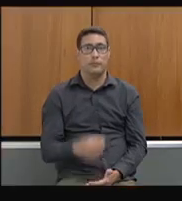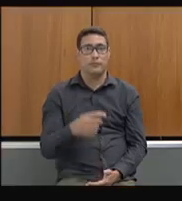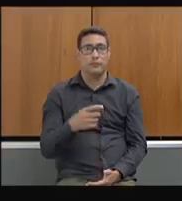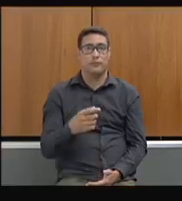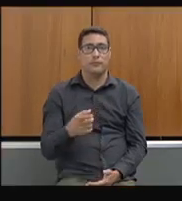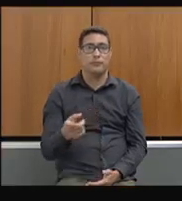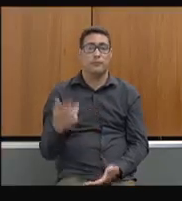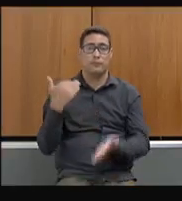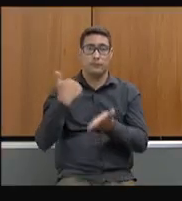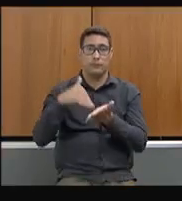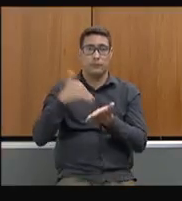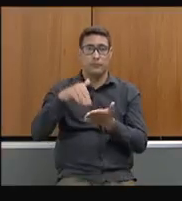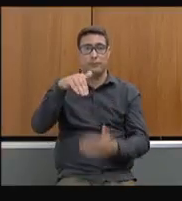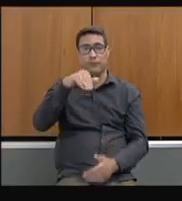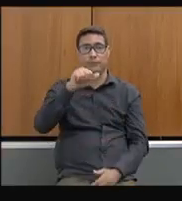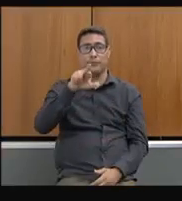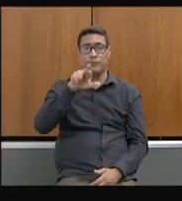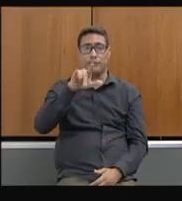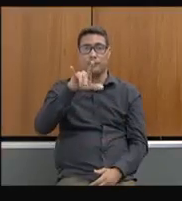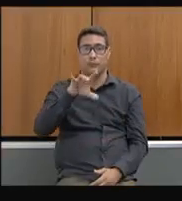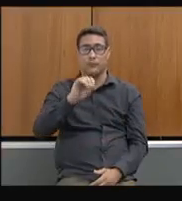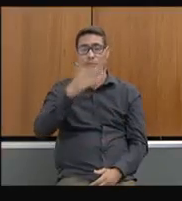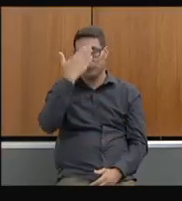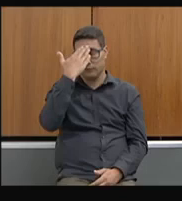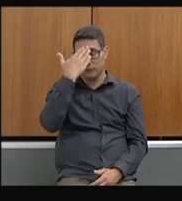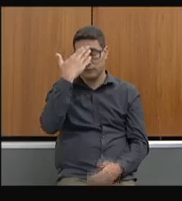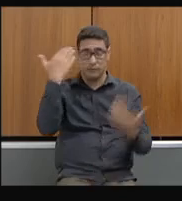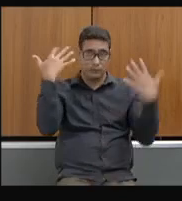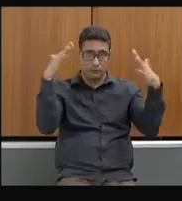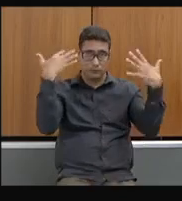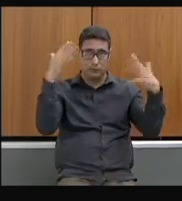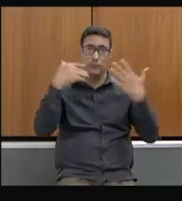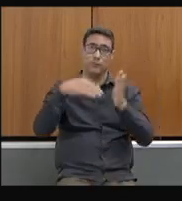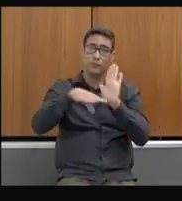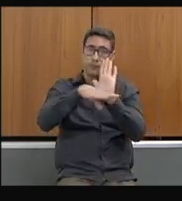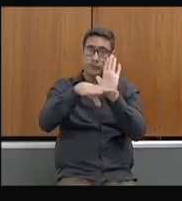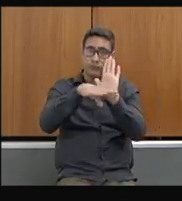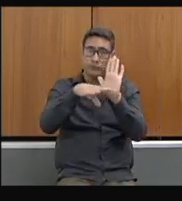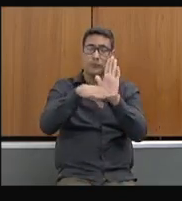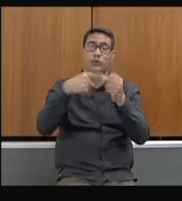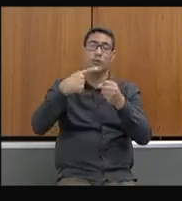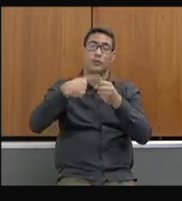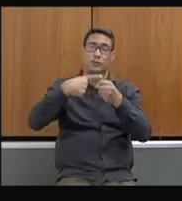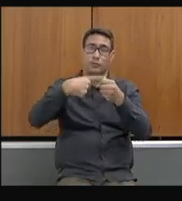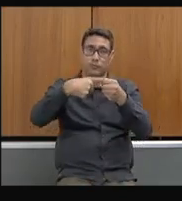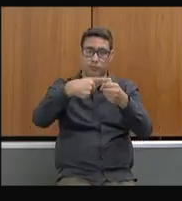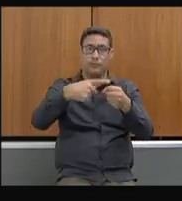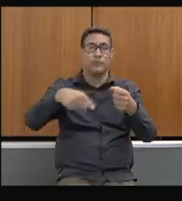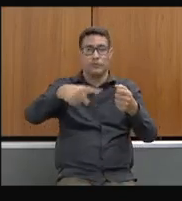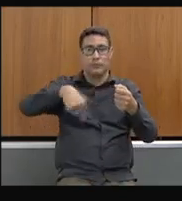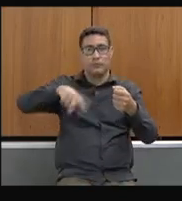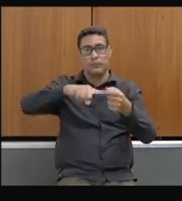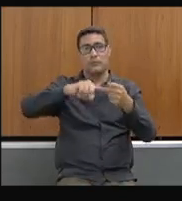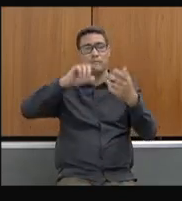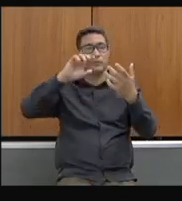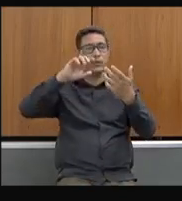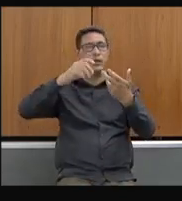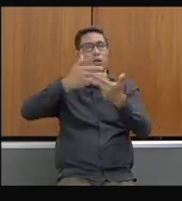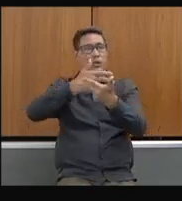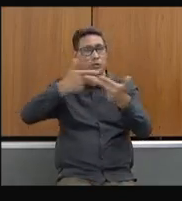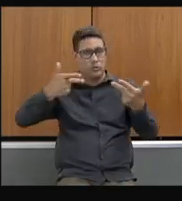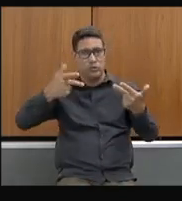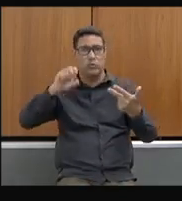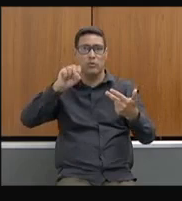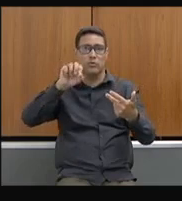Deputada secretária Marília, parabéns por esse apoio aos municípios para o tratamento dos resíduos sólidos. Isso mesmo, nós temos que conseguir